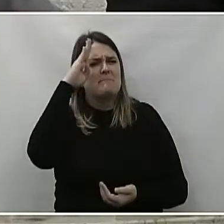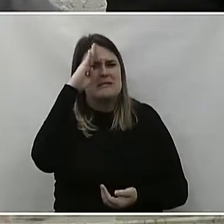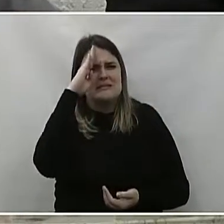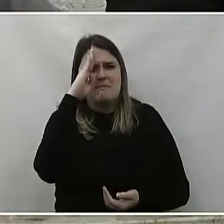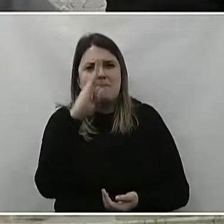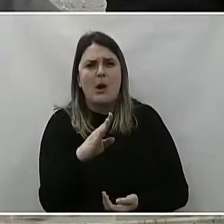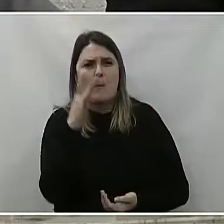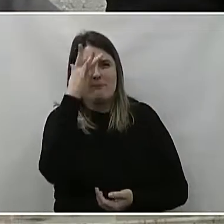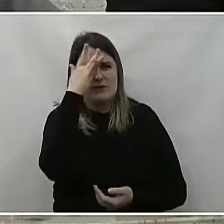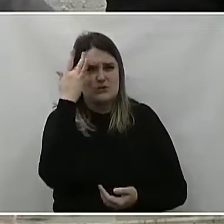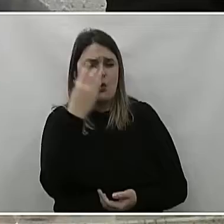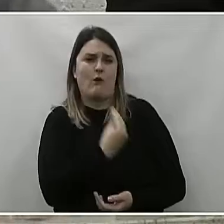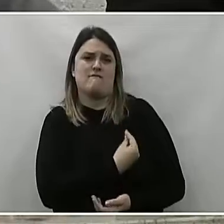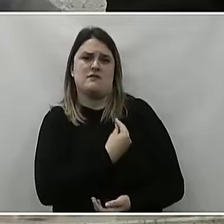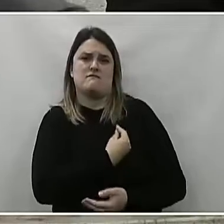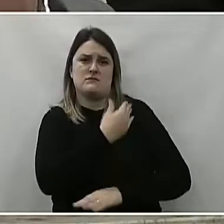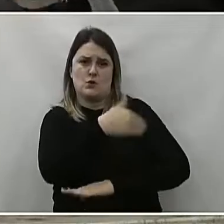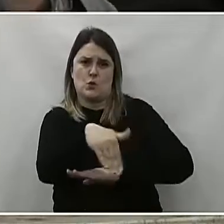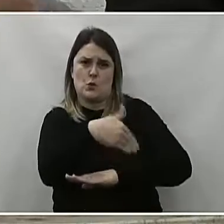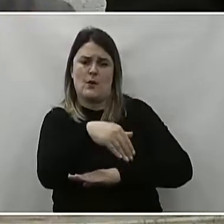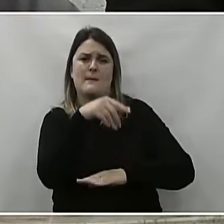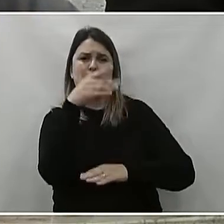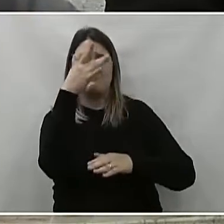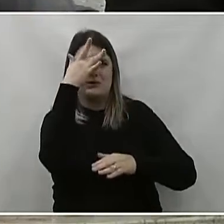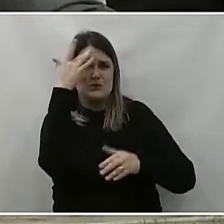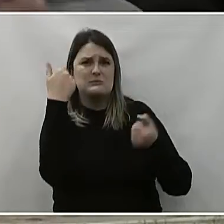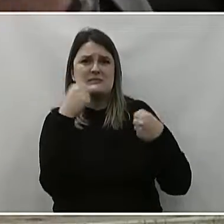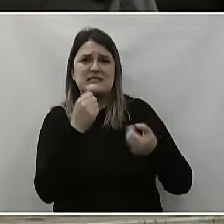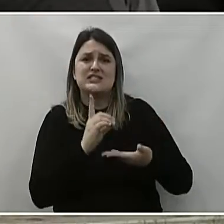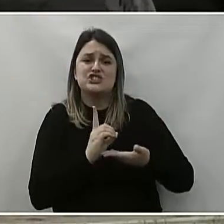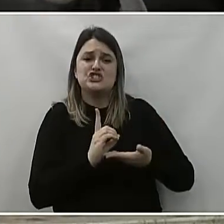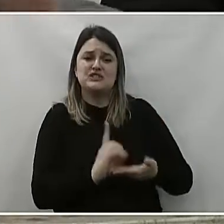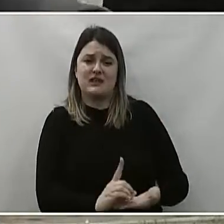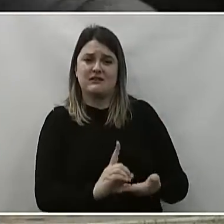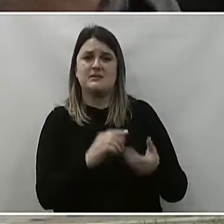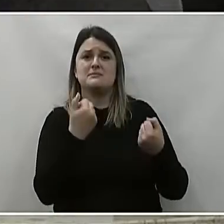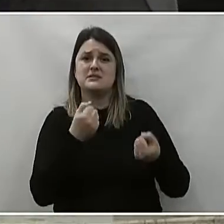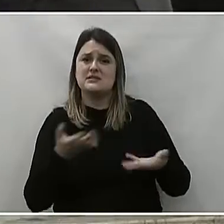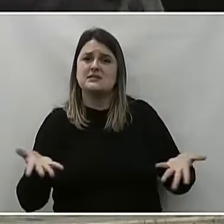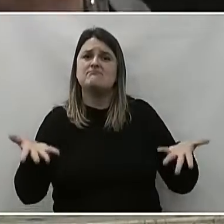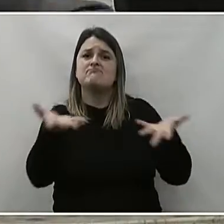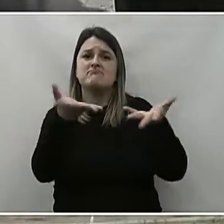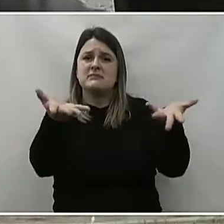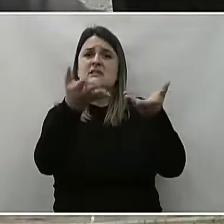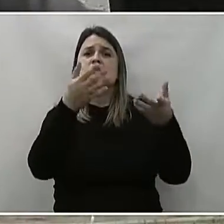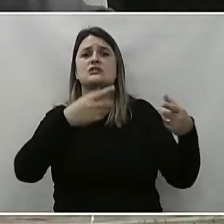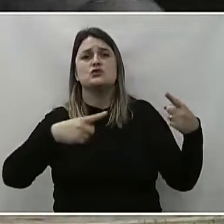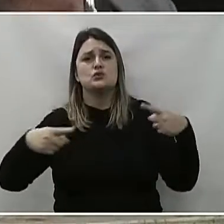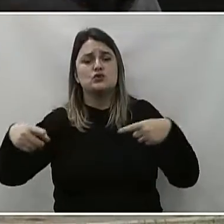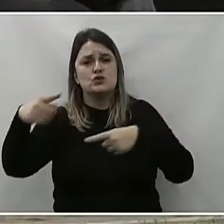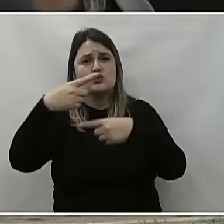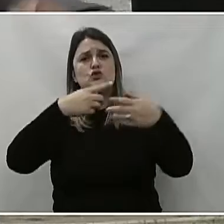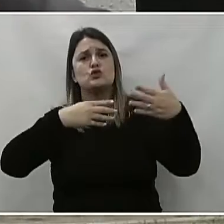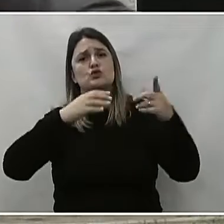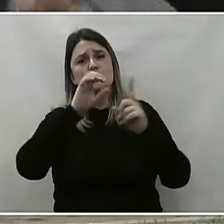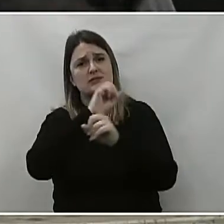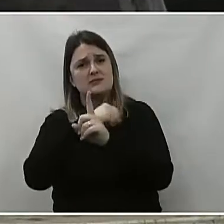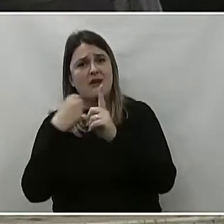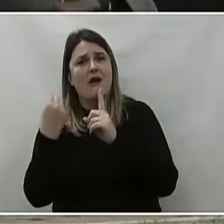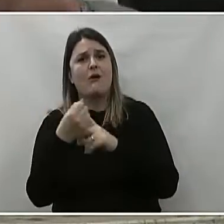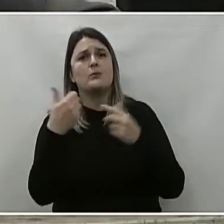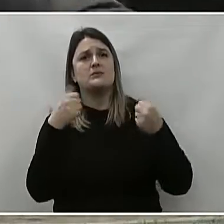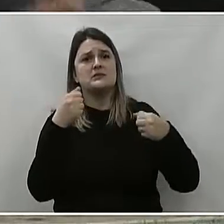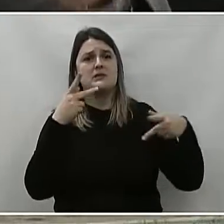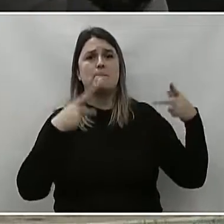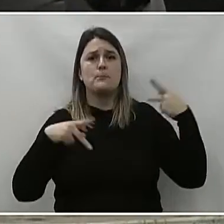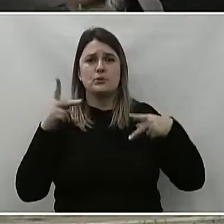Principalmente as pessoas de rua, que precisam de dignidade, que precisam estar inseridas em políticas públicas, políticas essas que